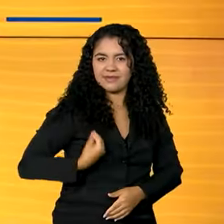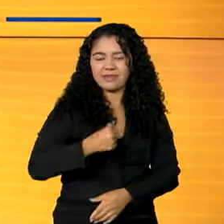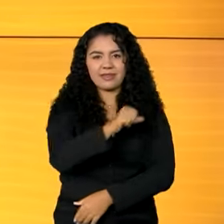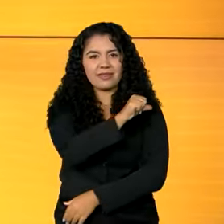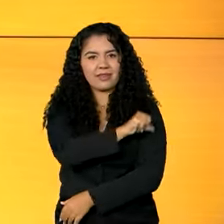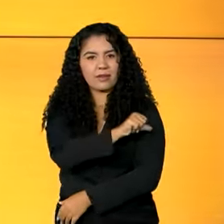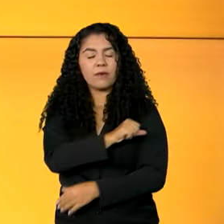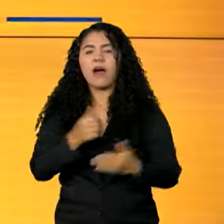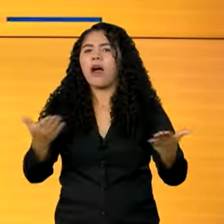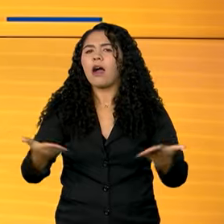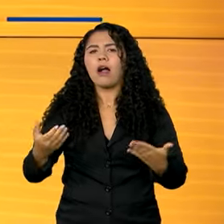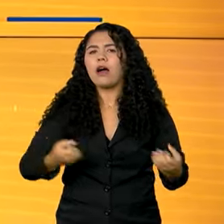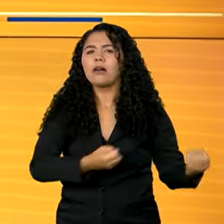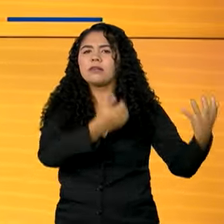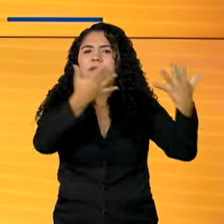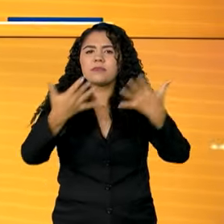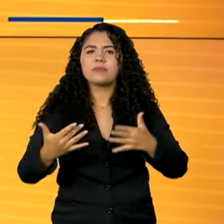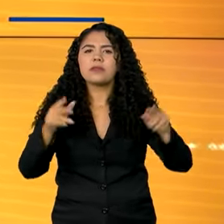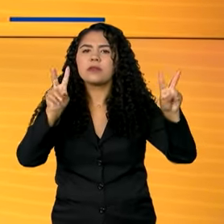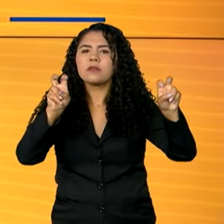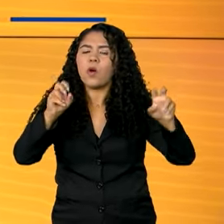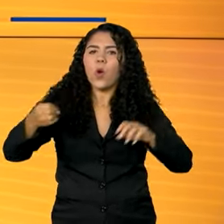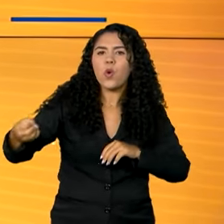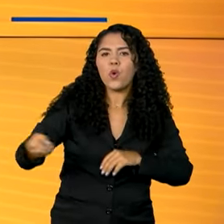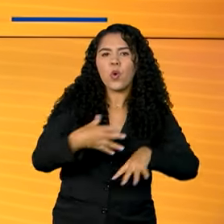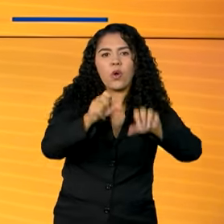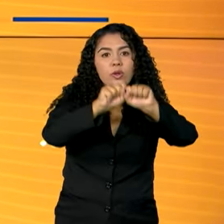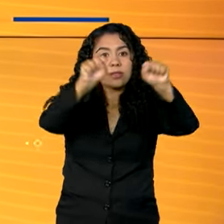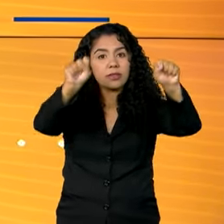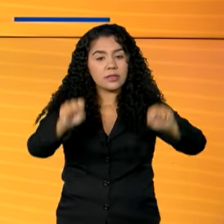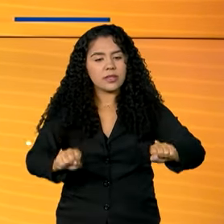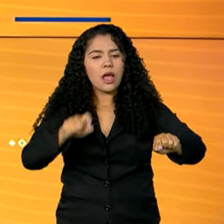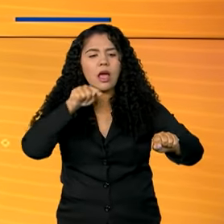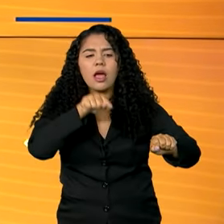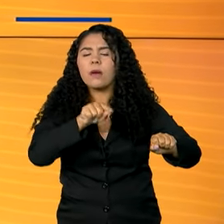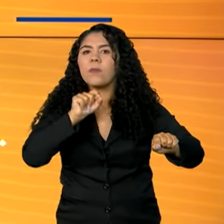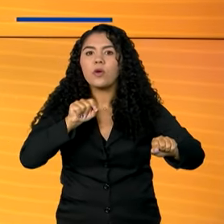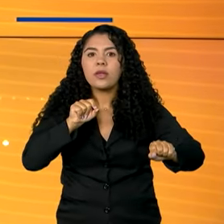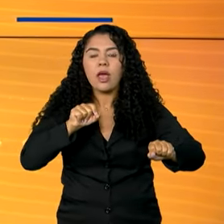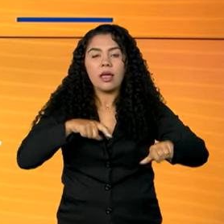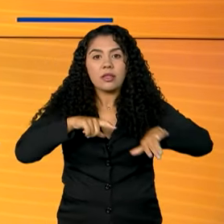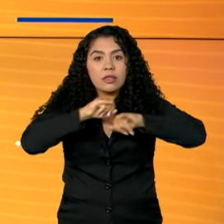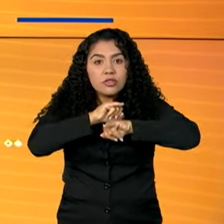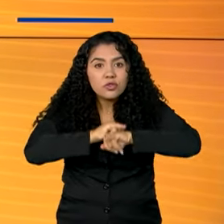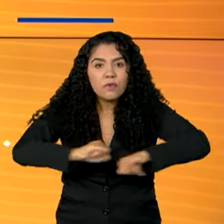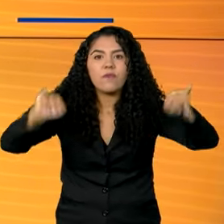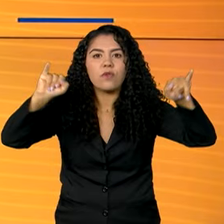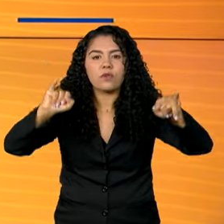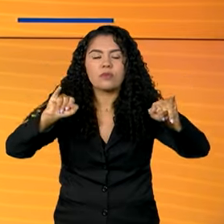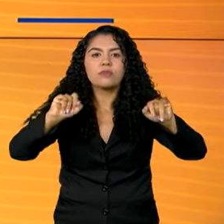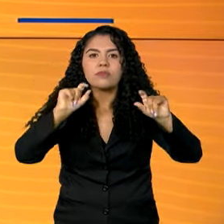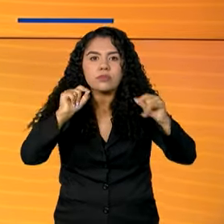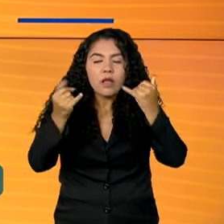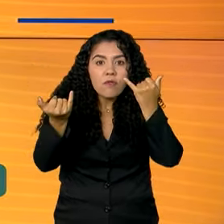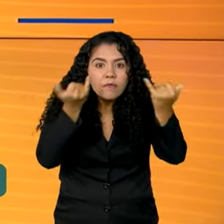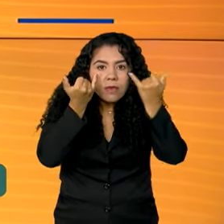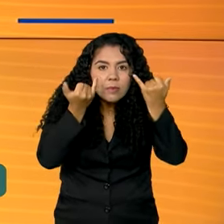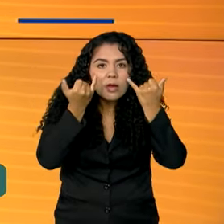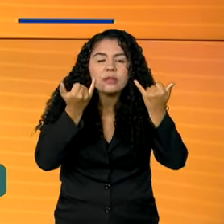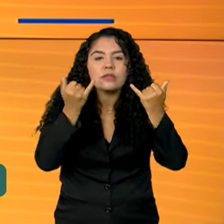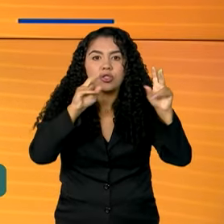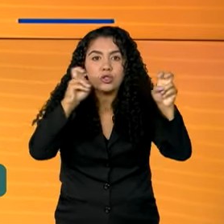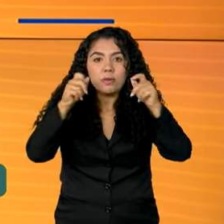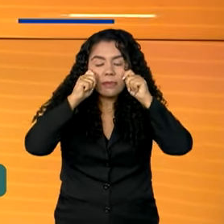E vamos falar também de outro sistema, o novo sistema de envio de alertas de desastres, o Defesa Civil Alerta. Ele será